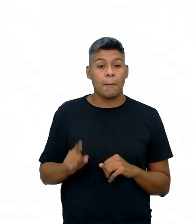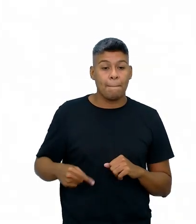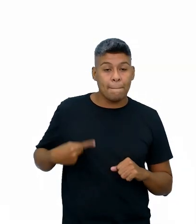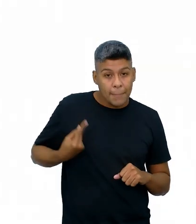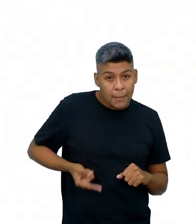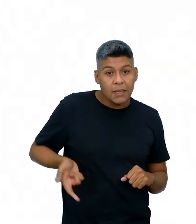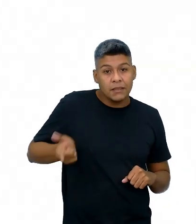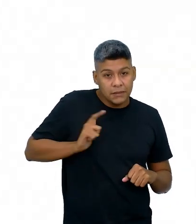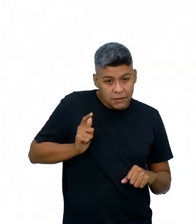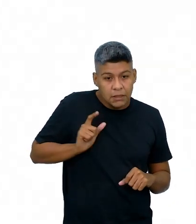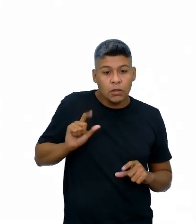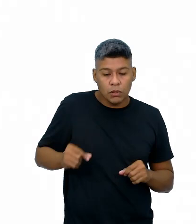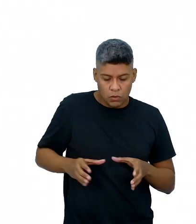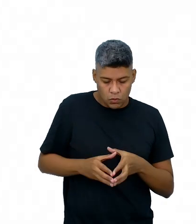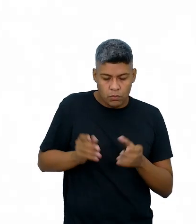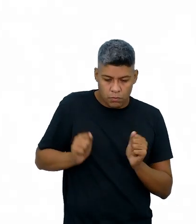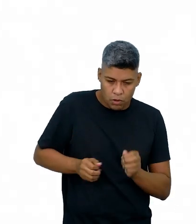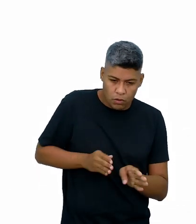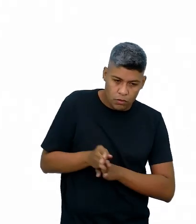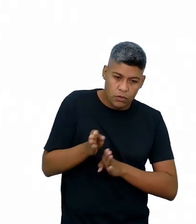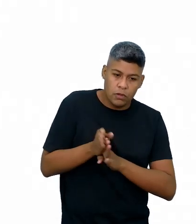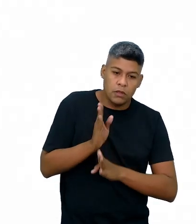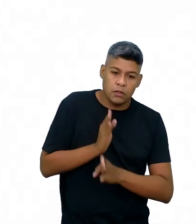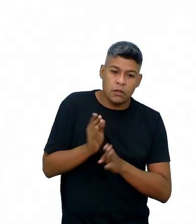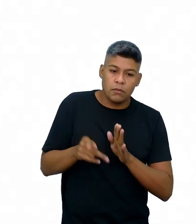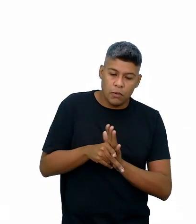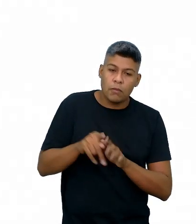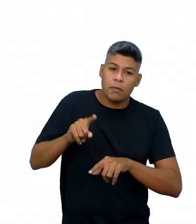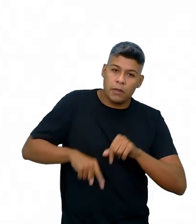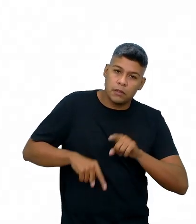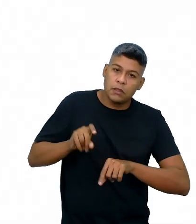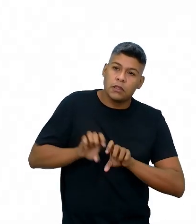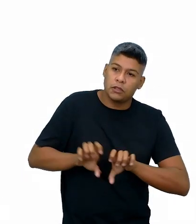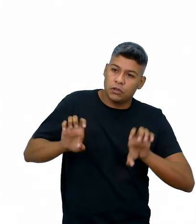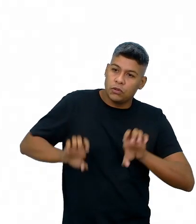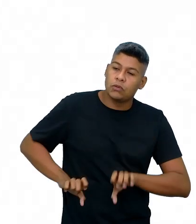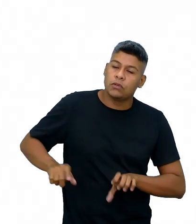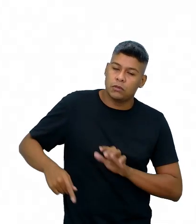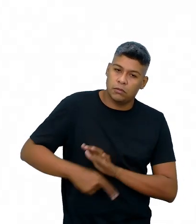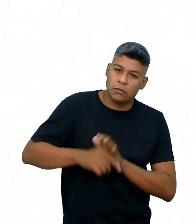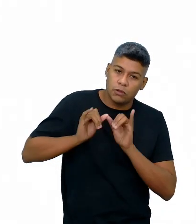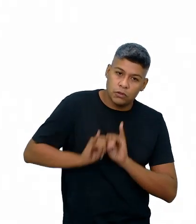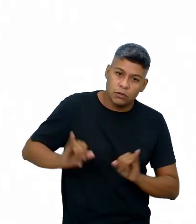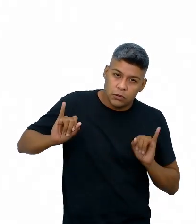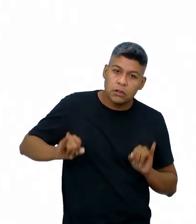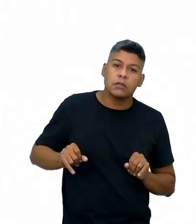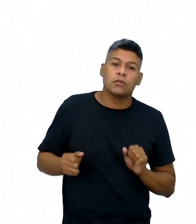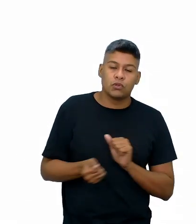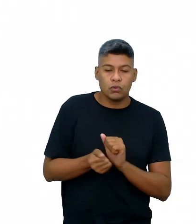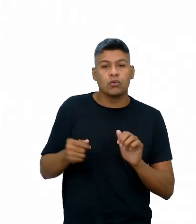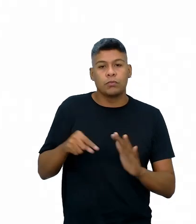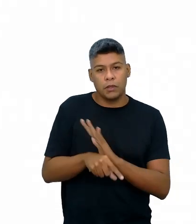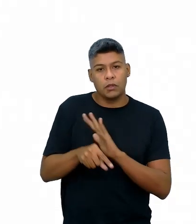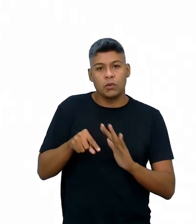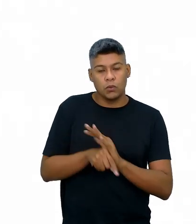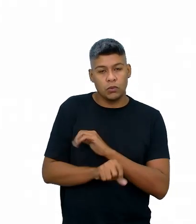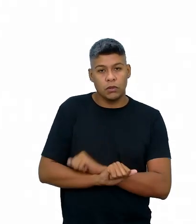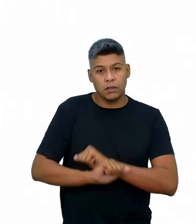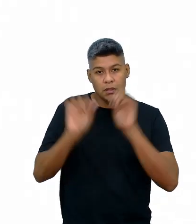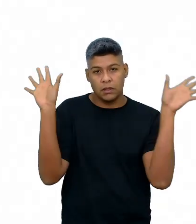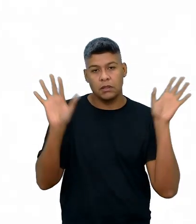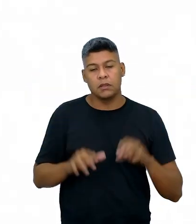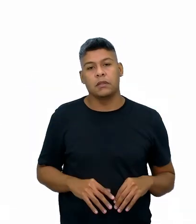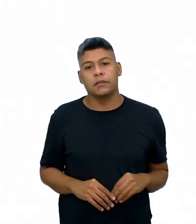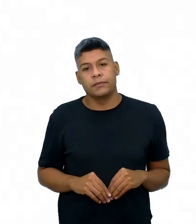disso, a turma pode ser orientada, né? A identificar elementos que estruturam a composição da notícia por meio das perguntas clássicas, né?